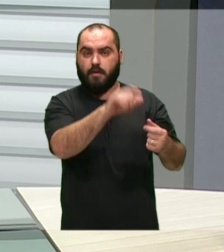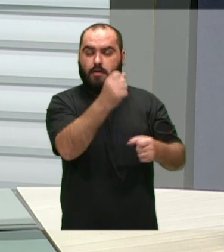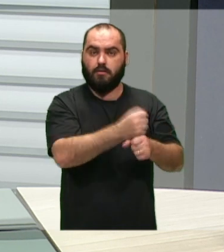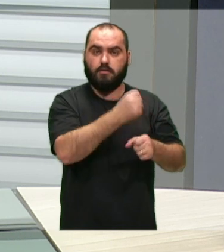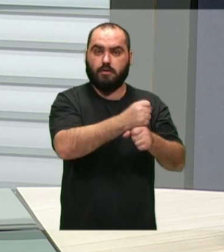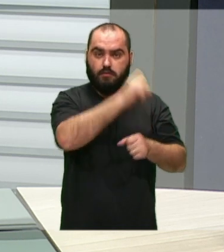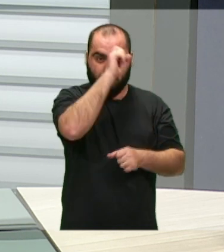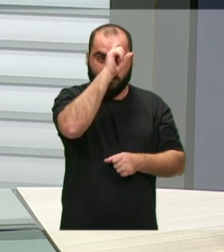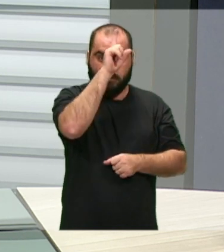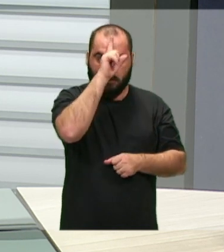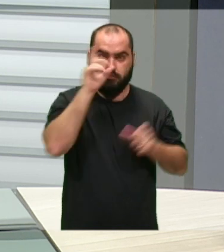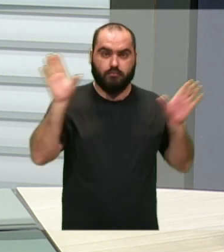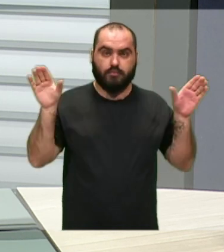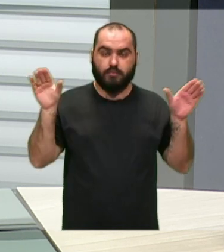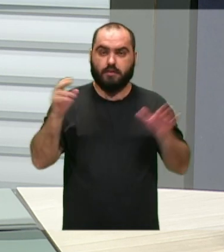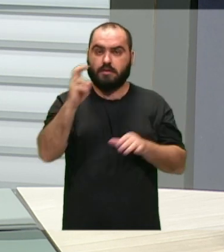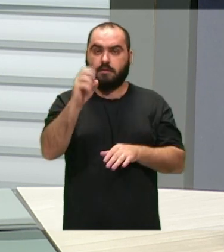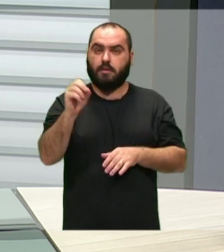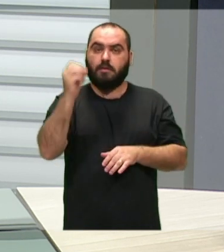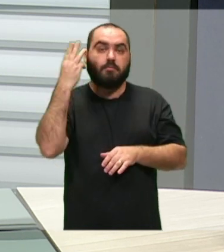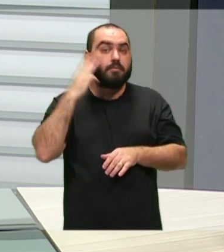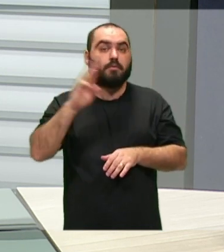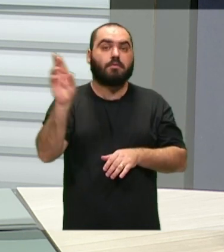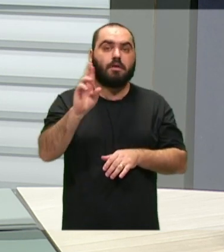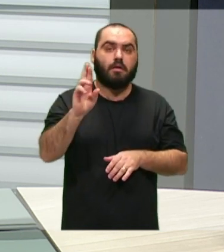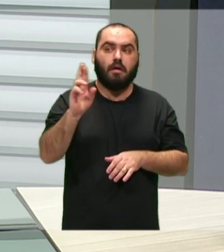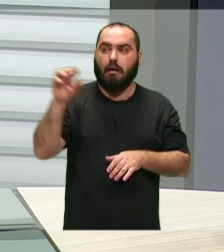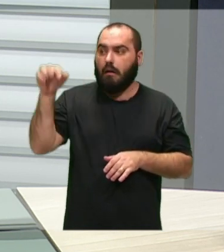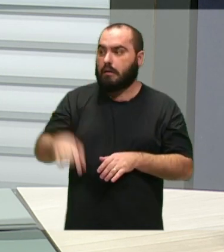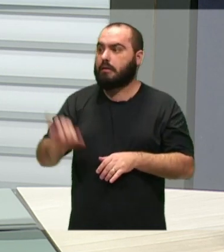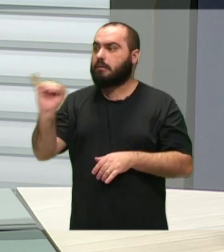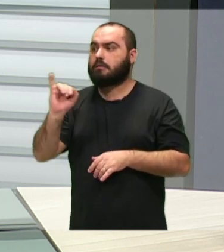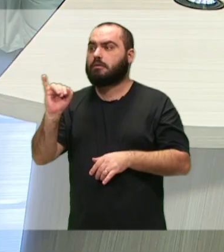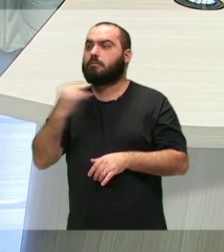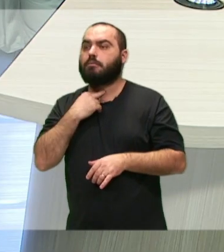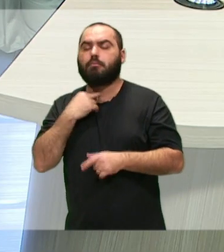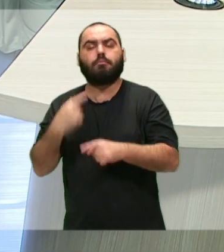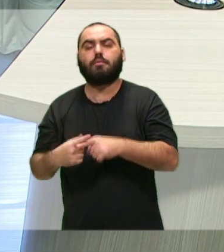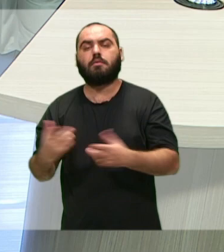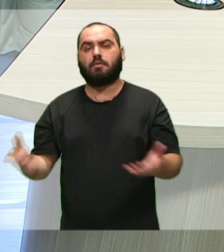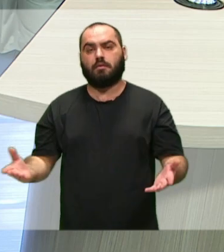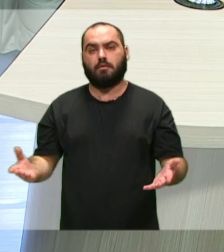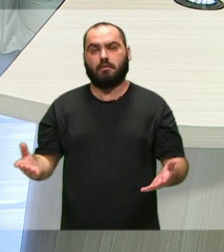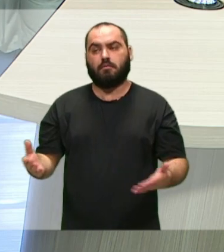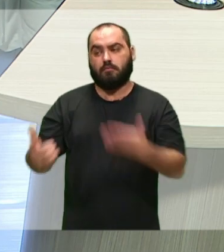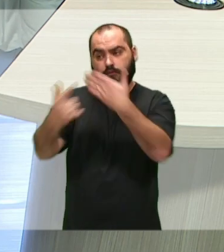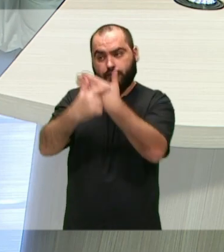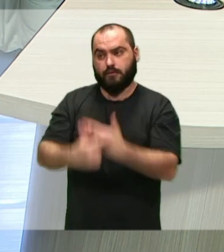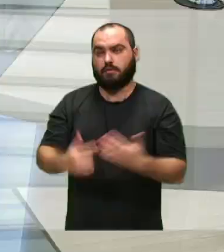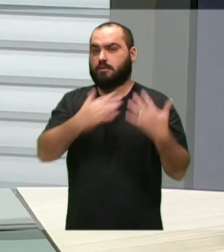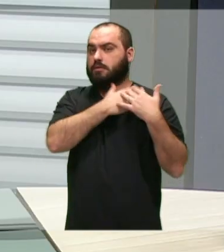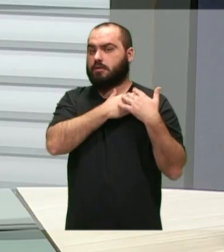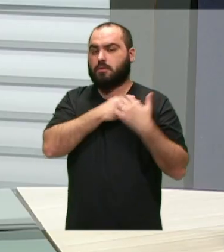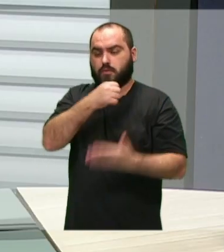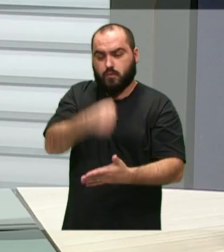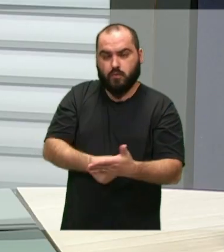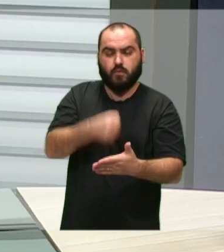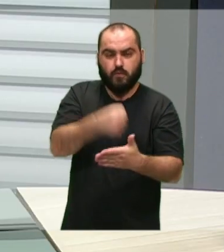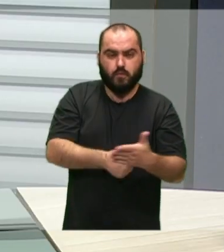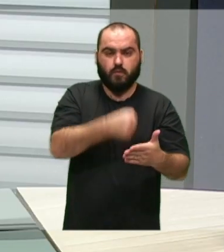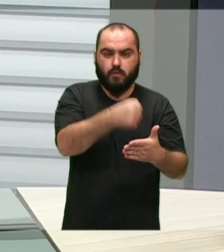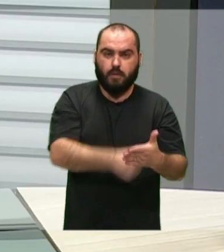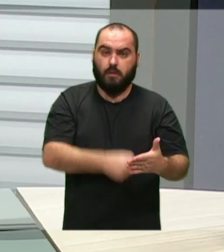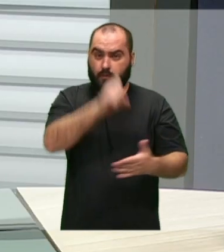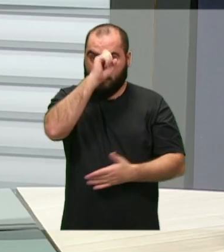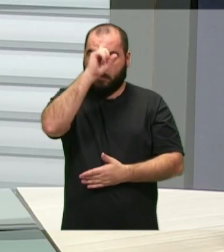hospital público infantil de 50 milhões de reais. Por que nós não podemos pensar no nosso? Então, esse é um pouco do nosso papel, fazer essa cobrança para que esse hospital, um